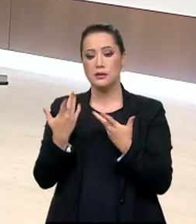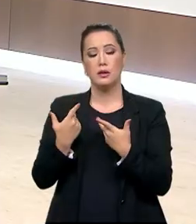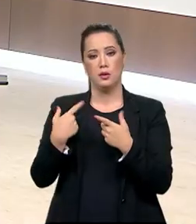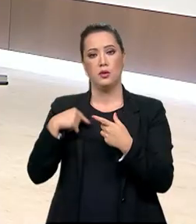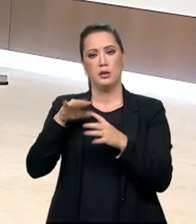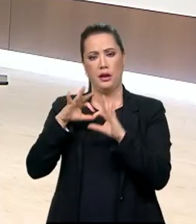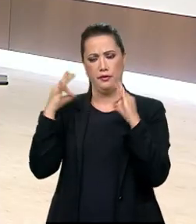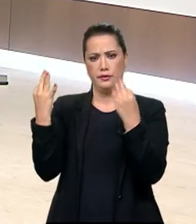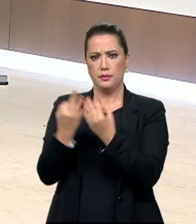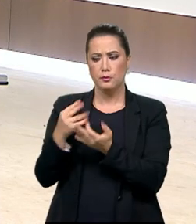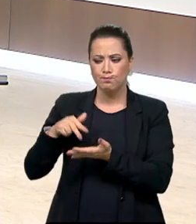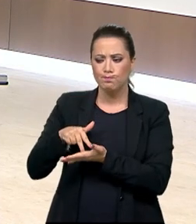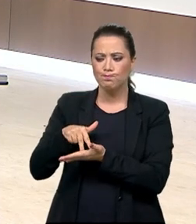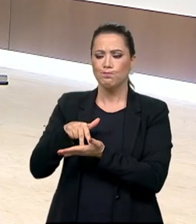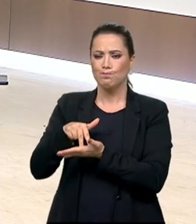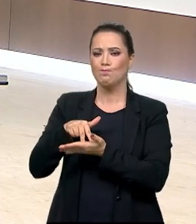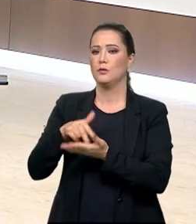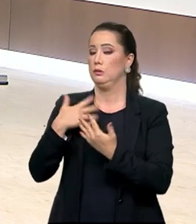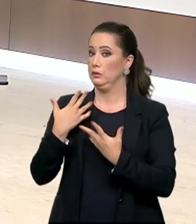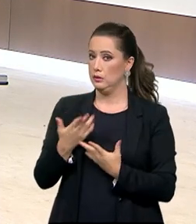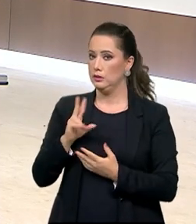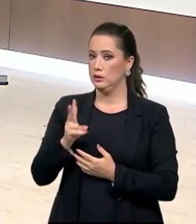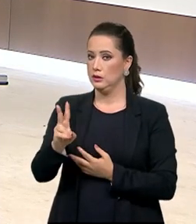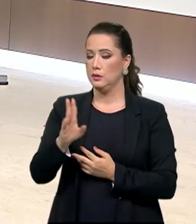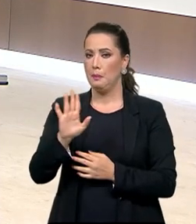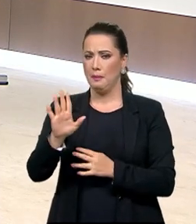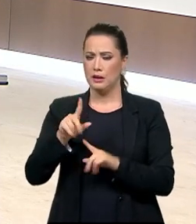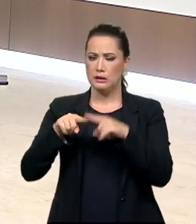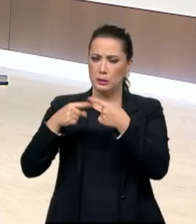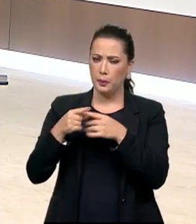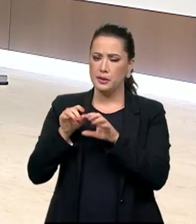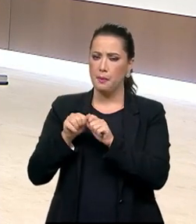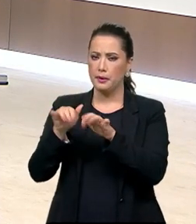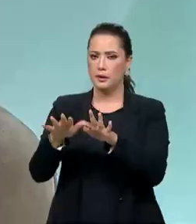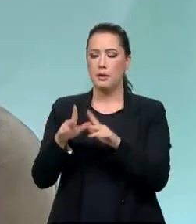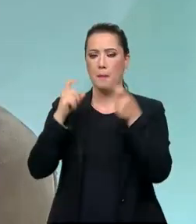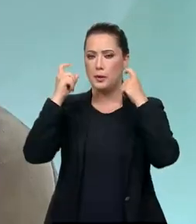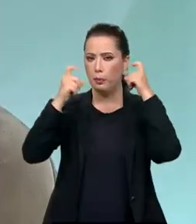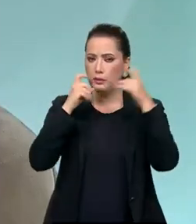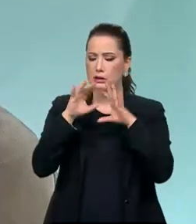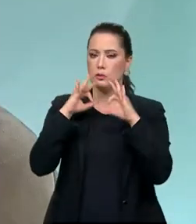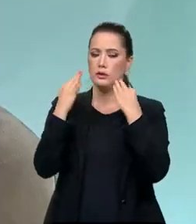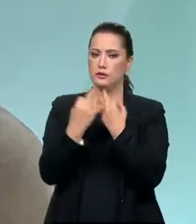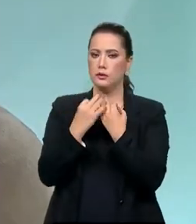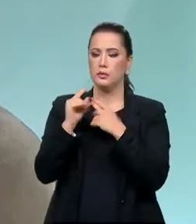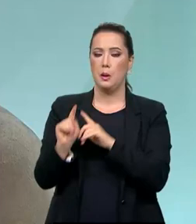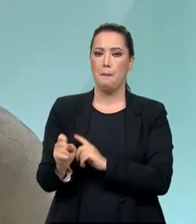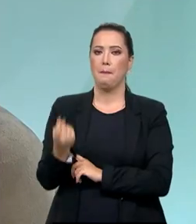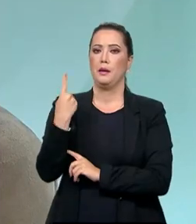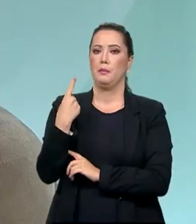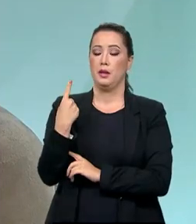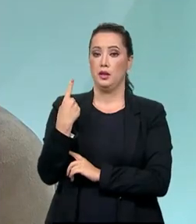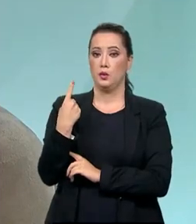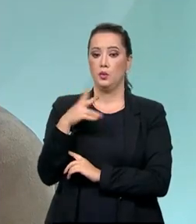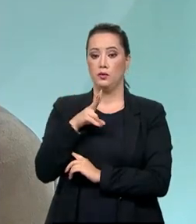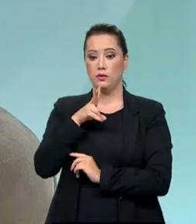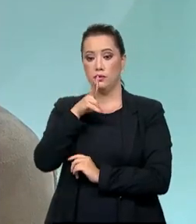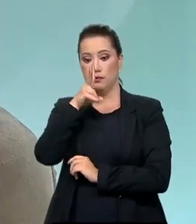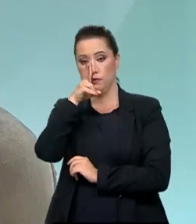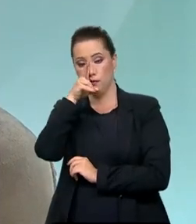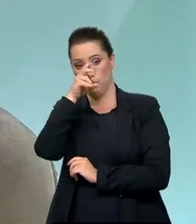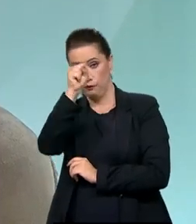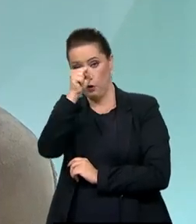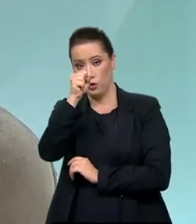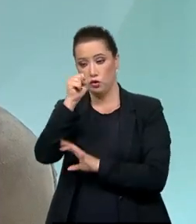do que um pós-pandêmico, a preocupação da família está, primeiro, no fortalecimento de vínculos familiares,